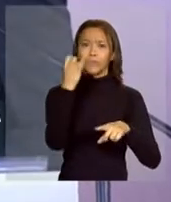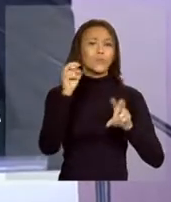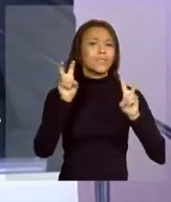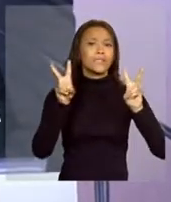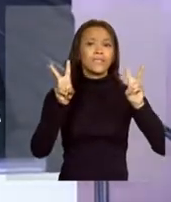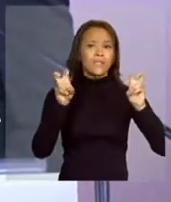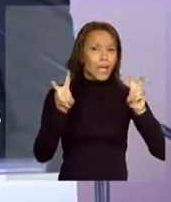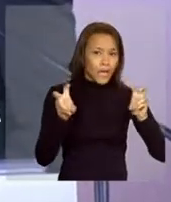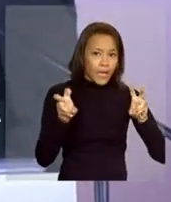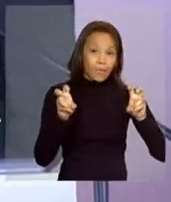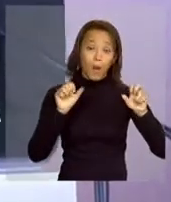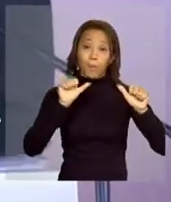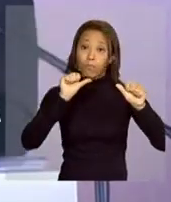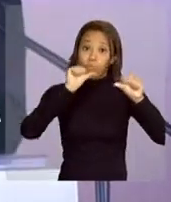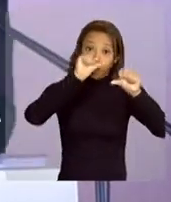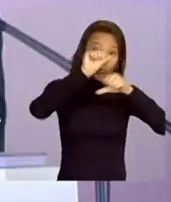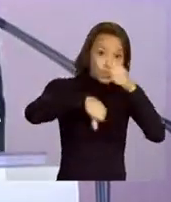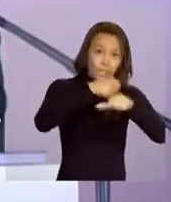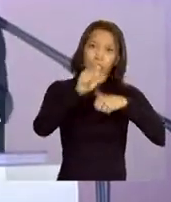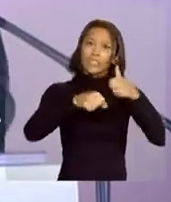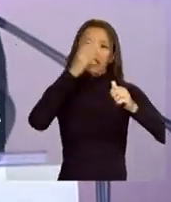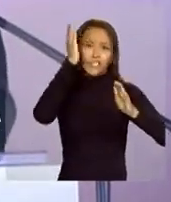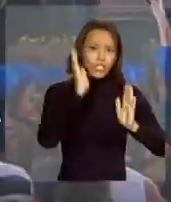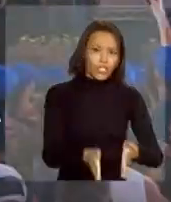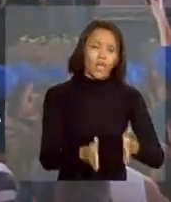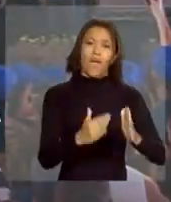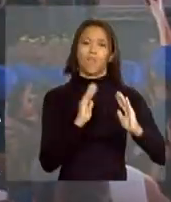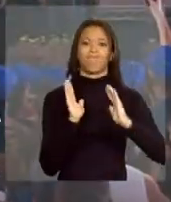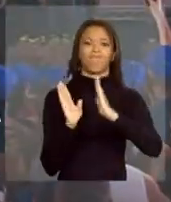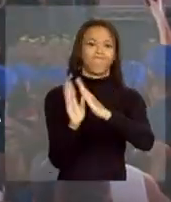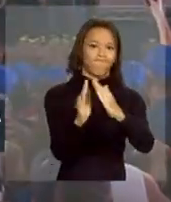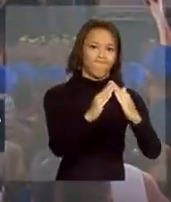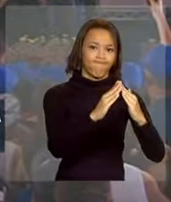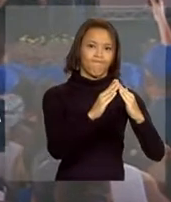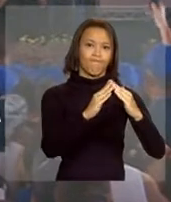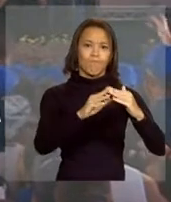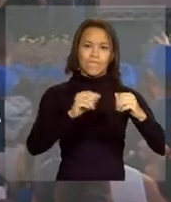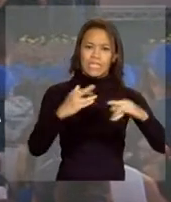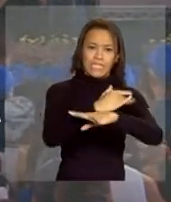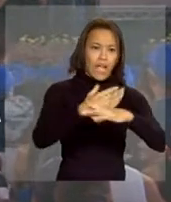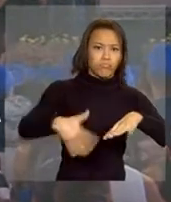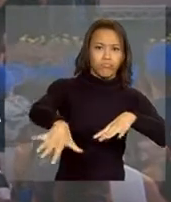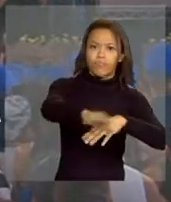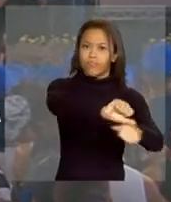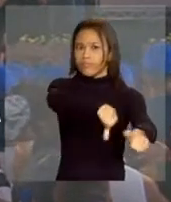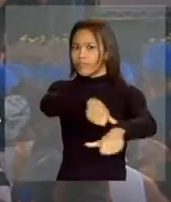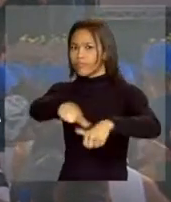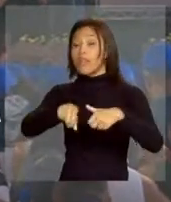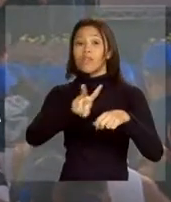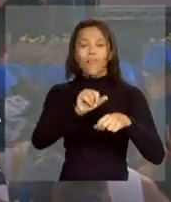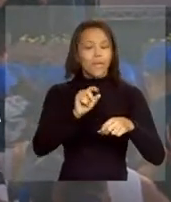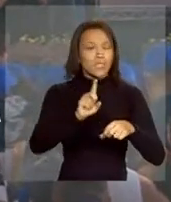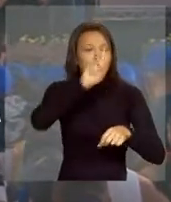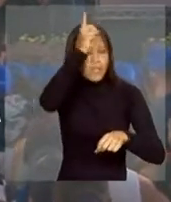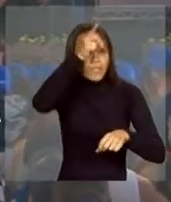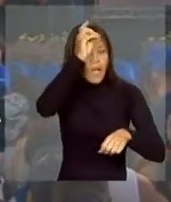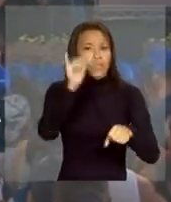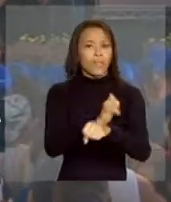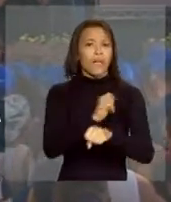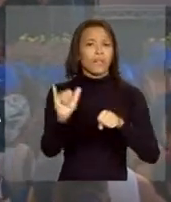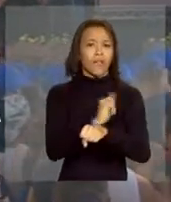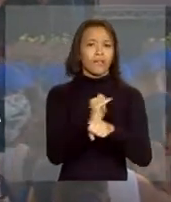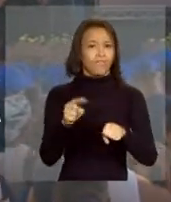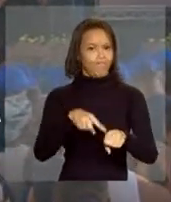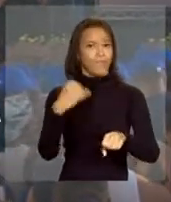a reforma urbana já e que definirá uma estratégia importante para avançar no que é sem